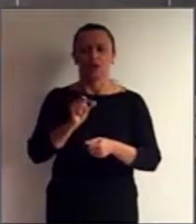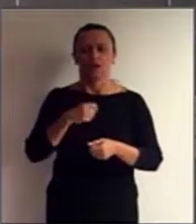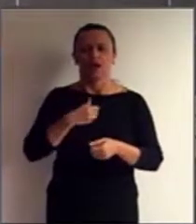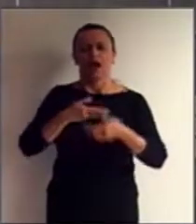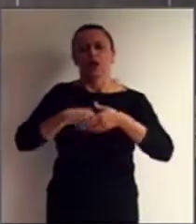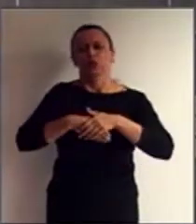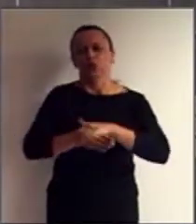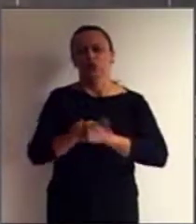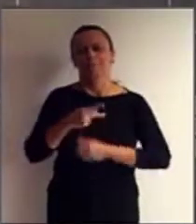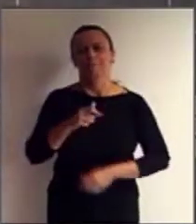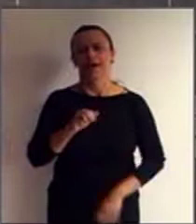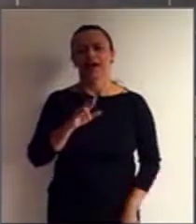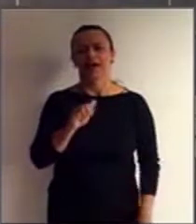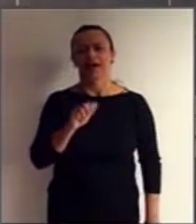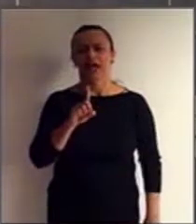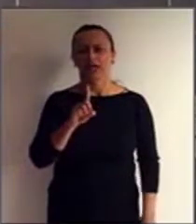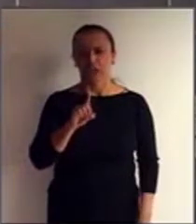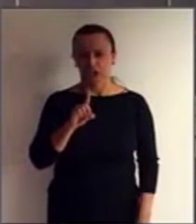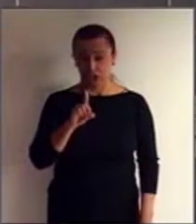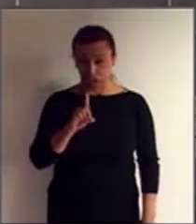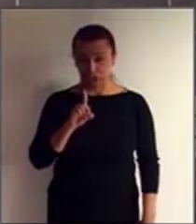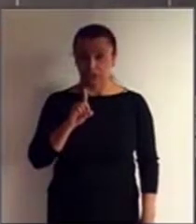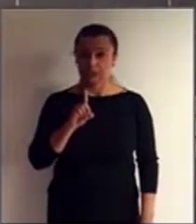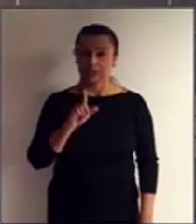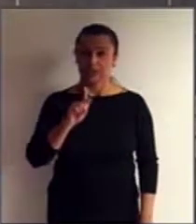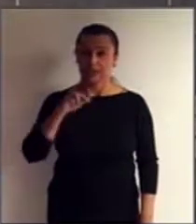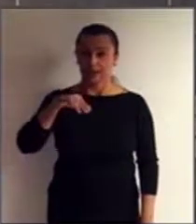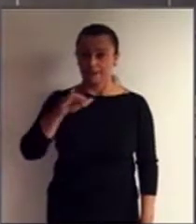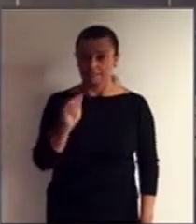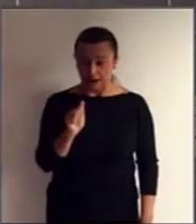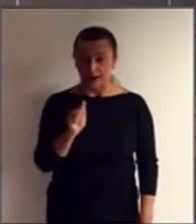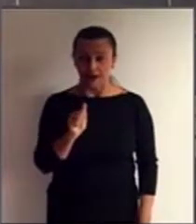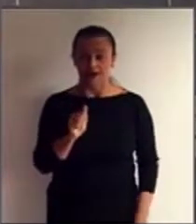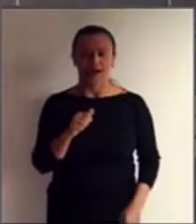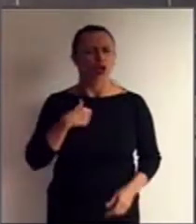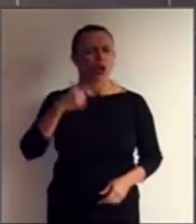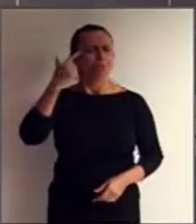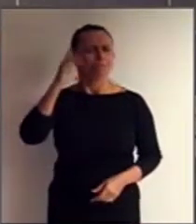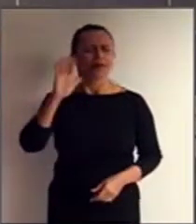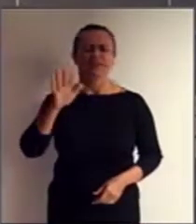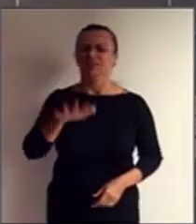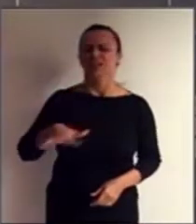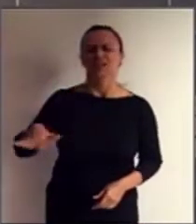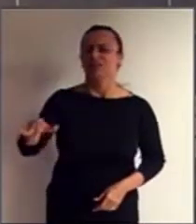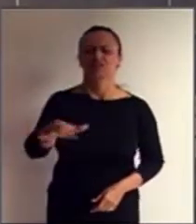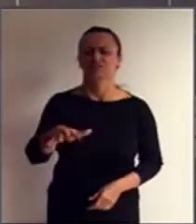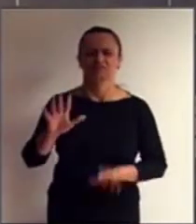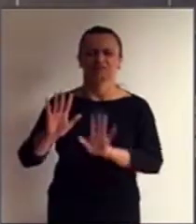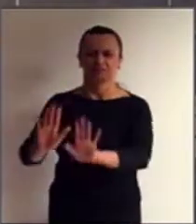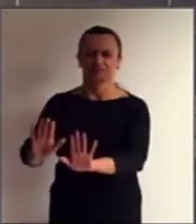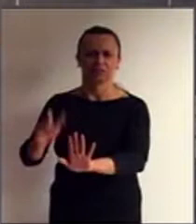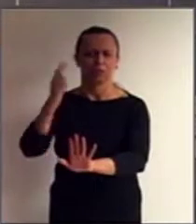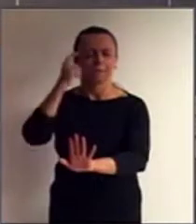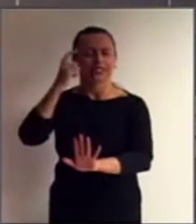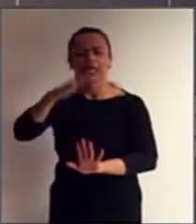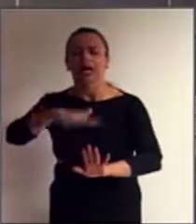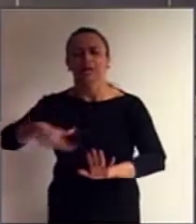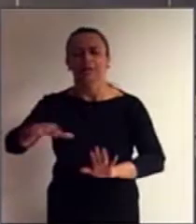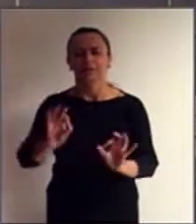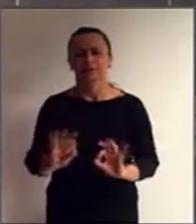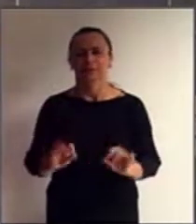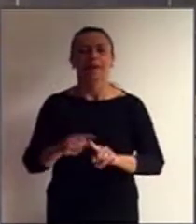anterior, não pensava no ambiente. Pensava, isto sim, somente